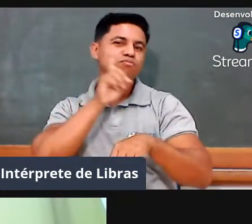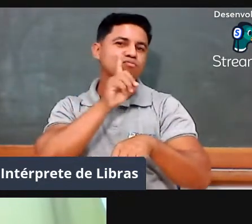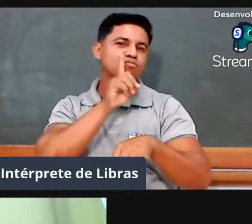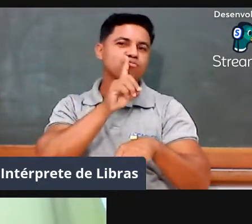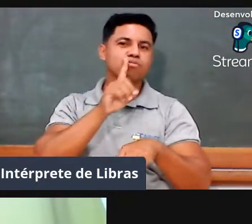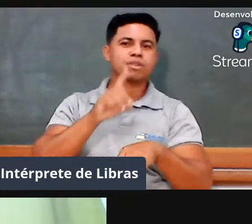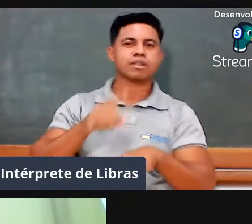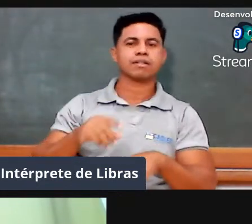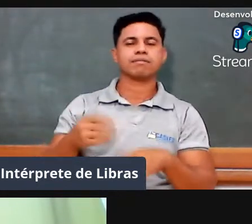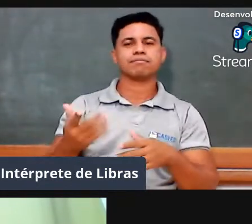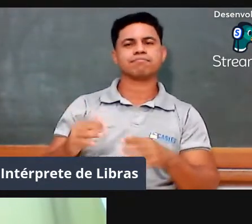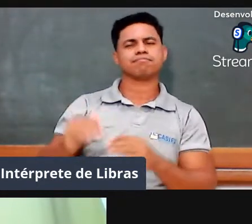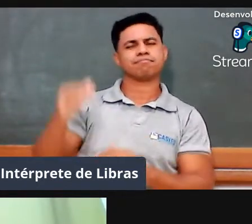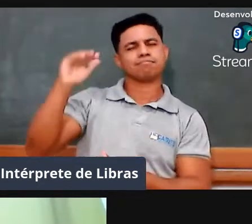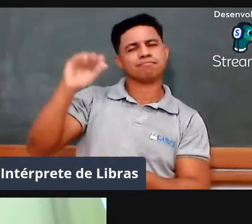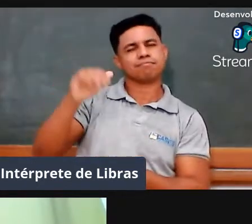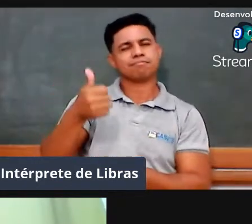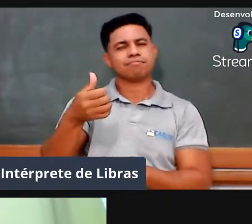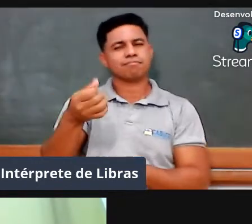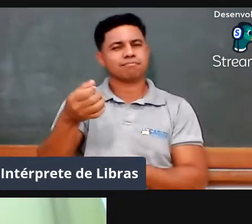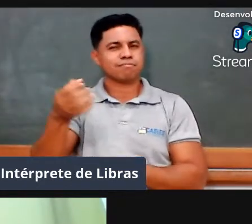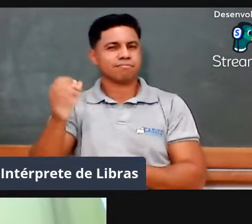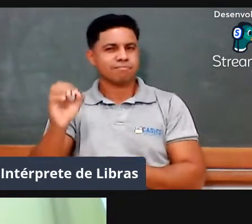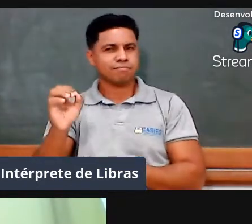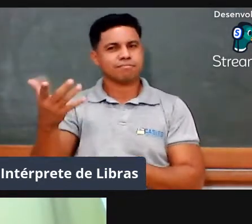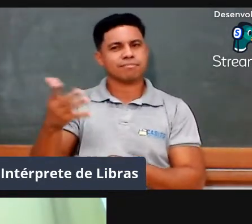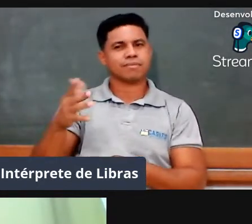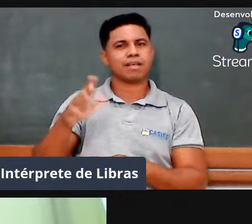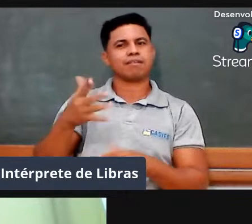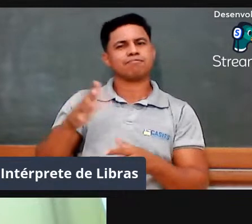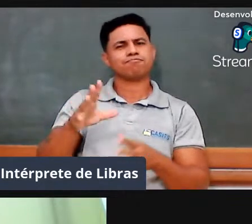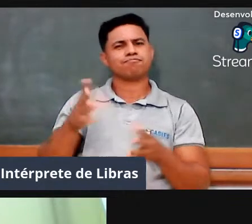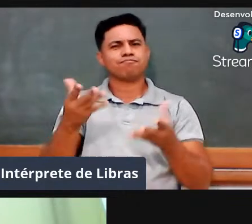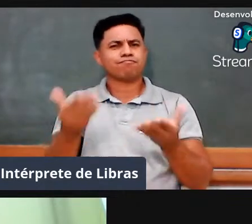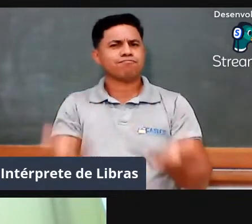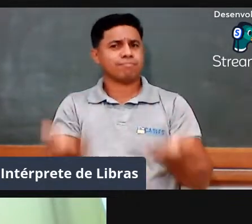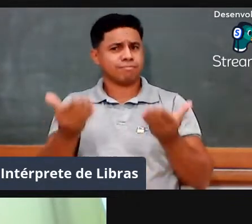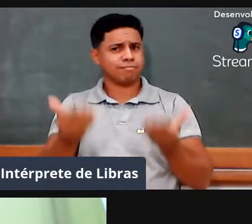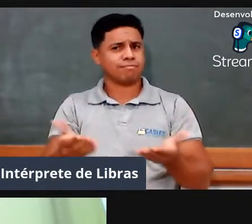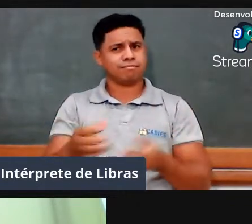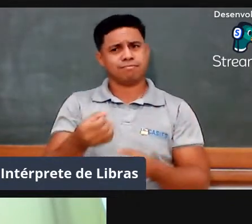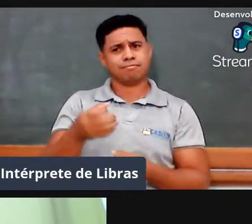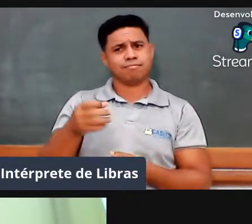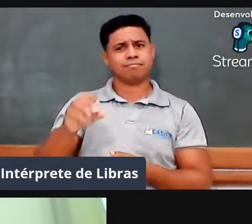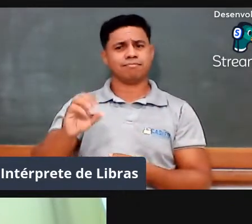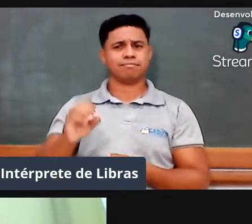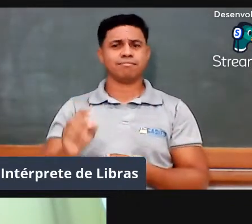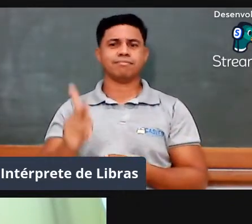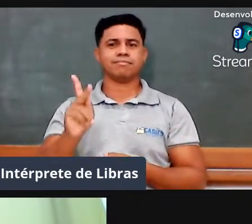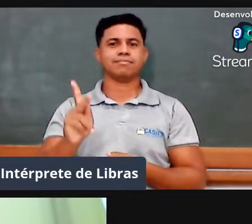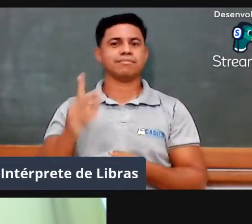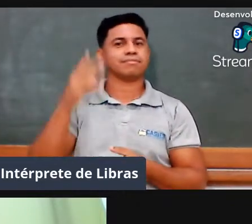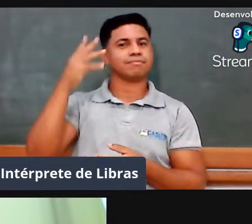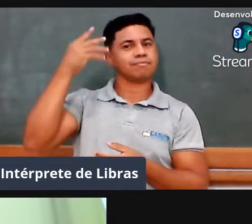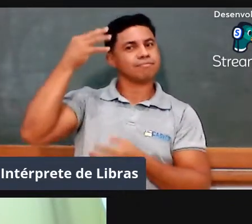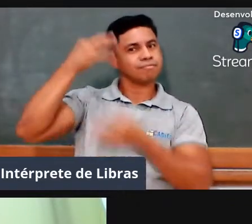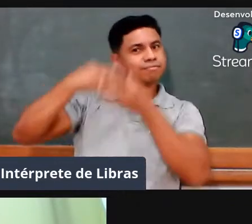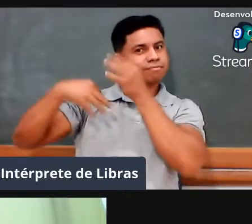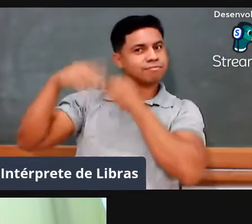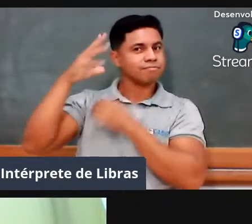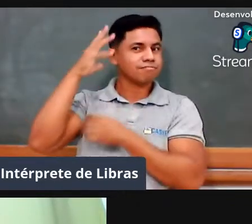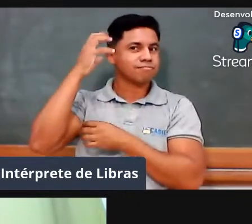peso mais ou menos 70kg, tenho cabelos crespo, já estou acima dos 50